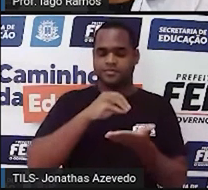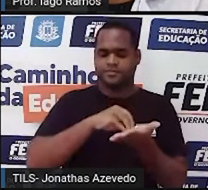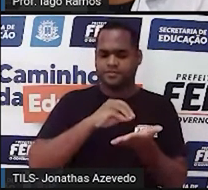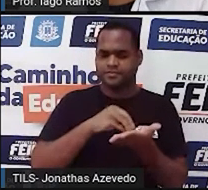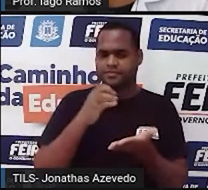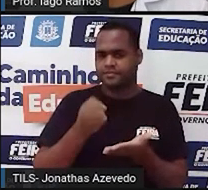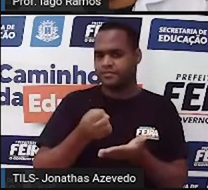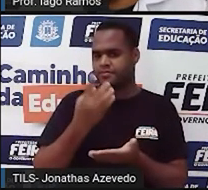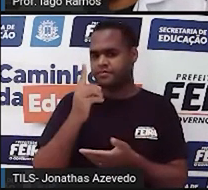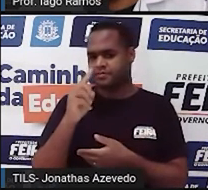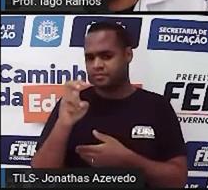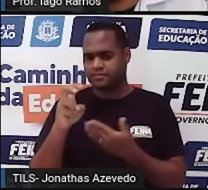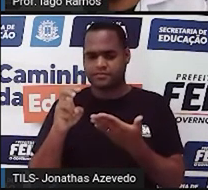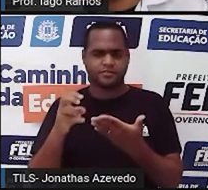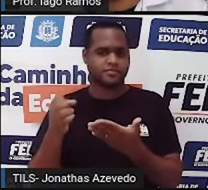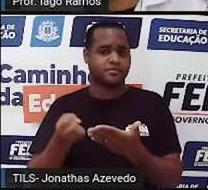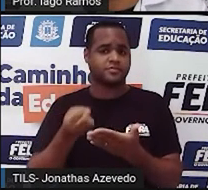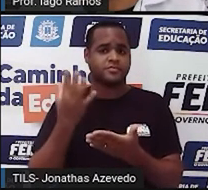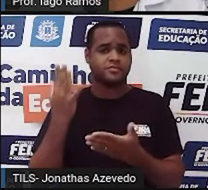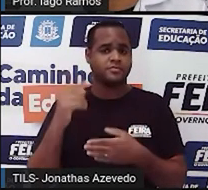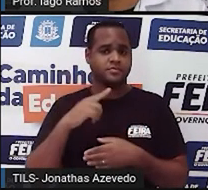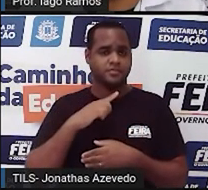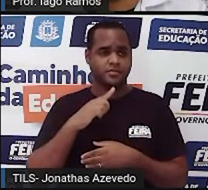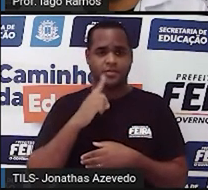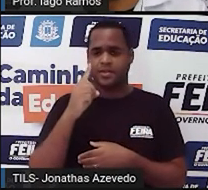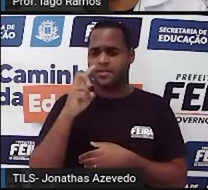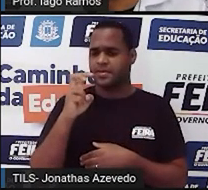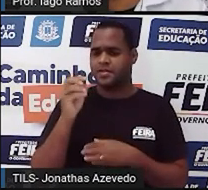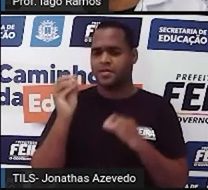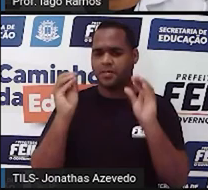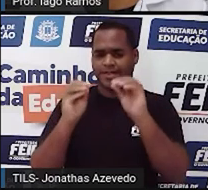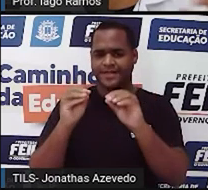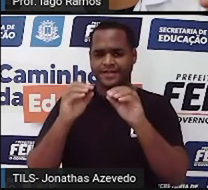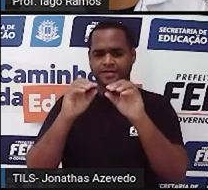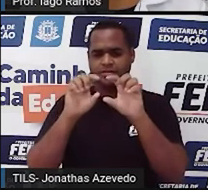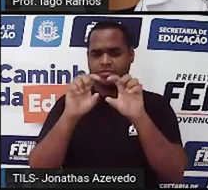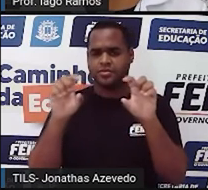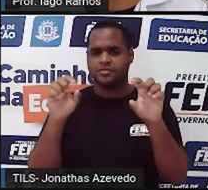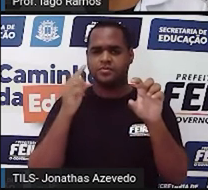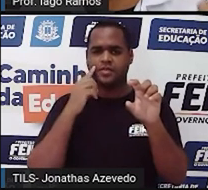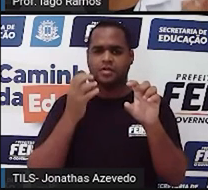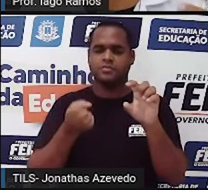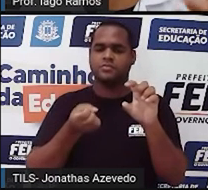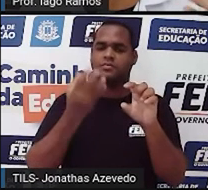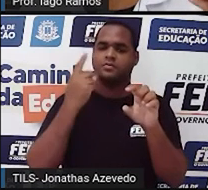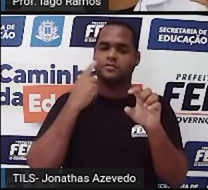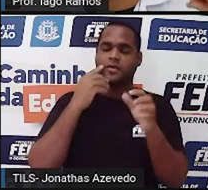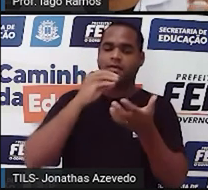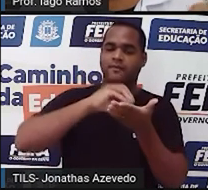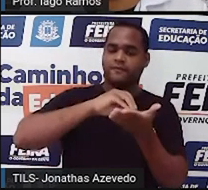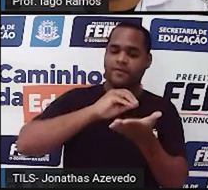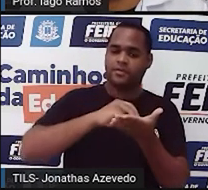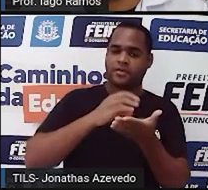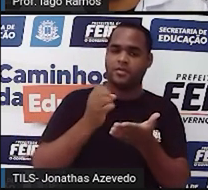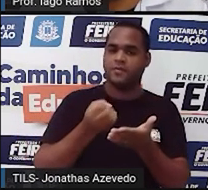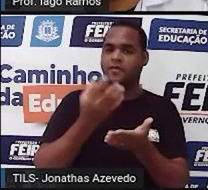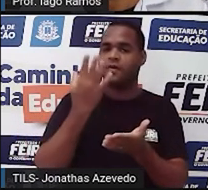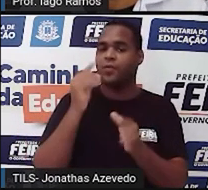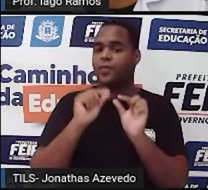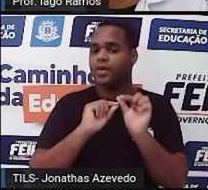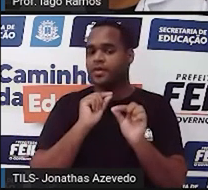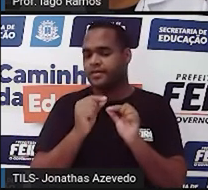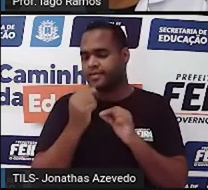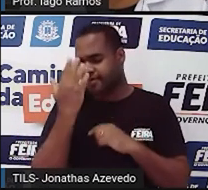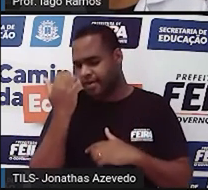para o 15? Para colocar aqui em cima. Quanto falta? a ideia de usar que tipo de conta.